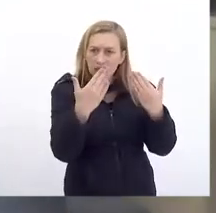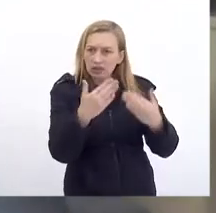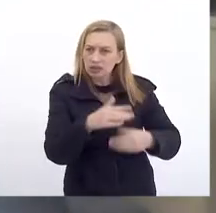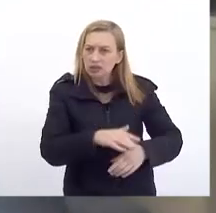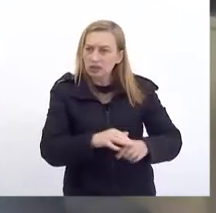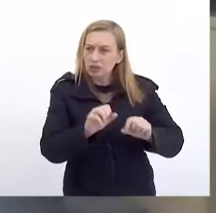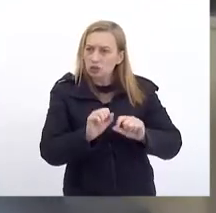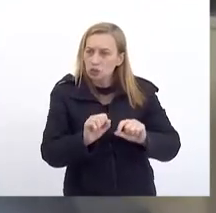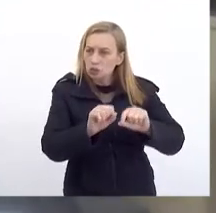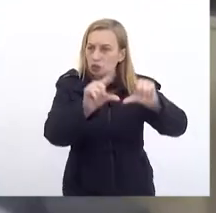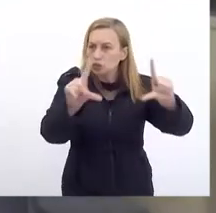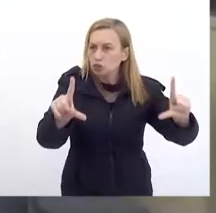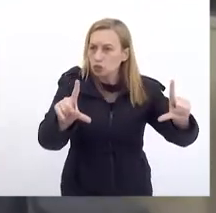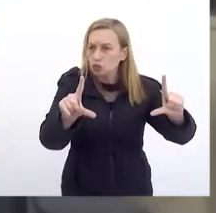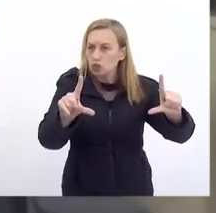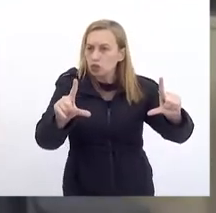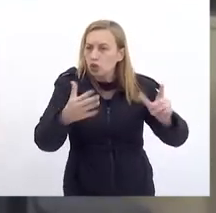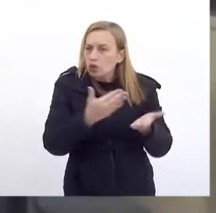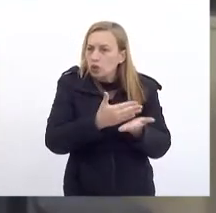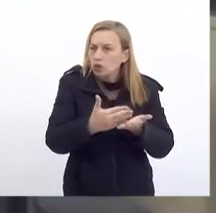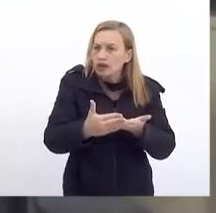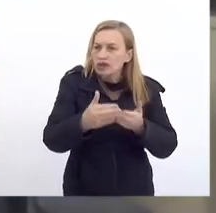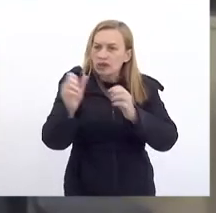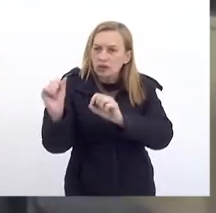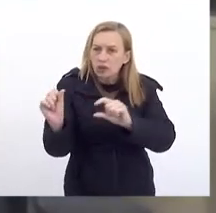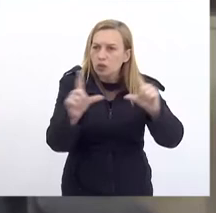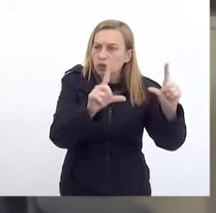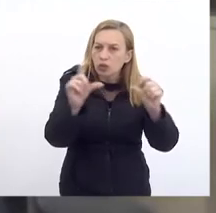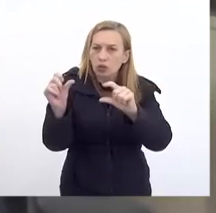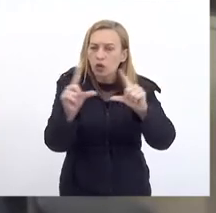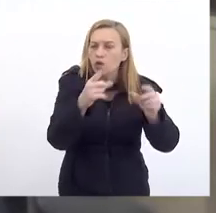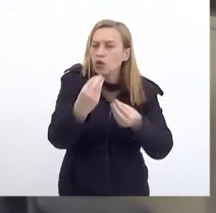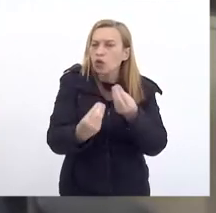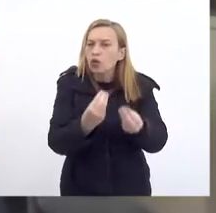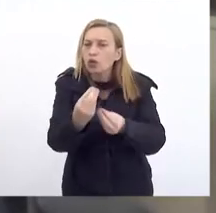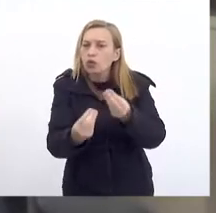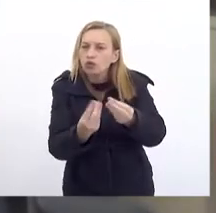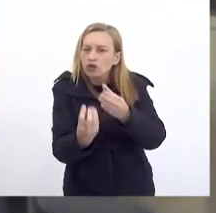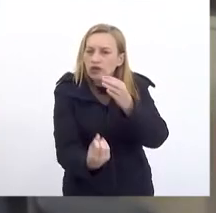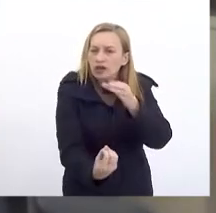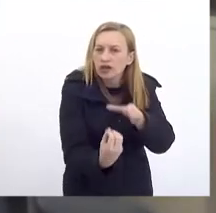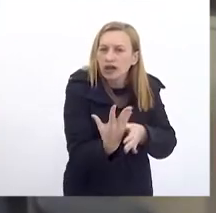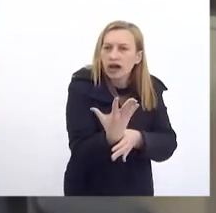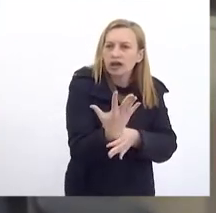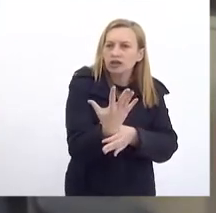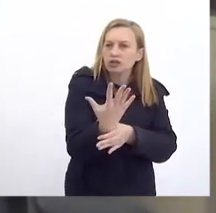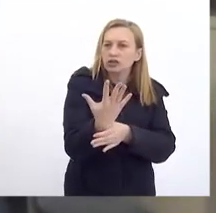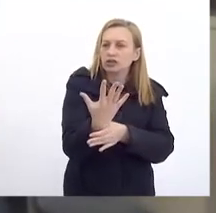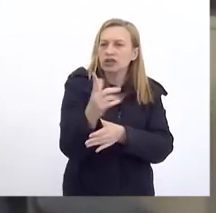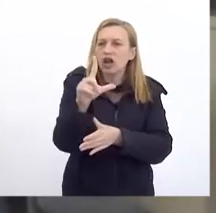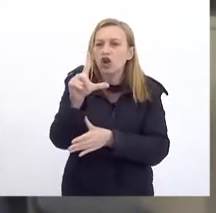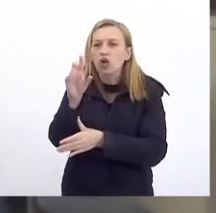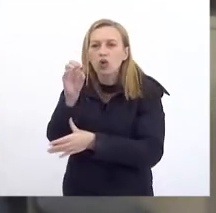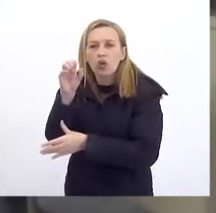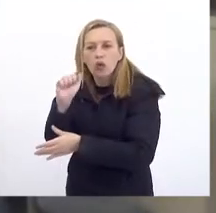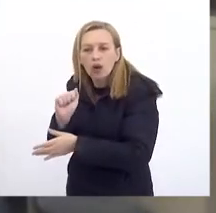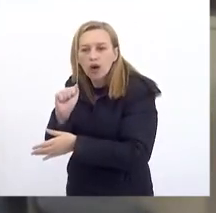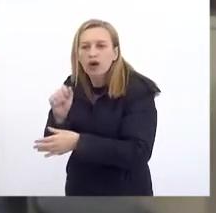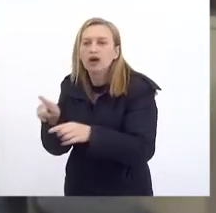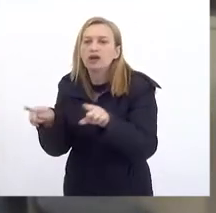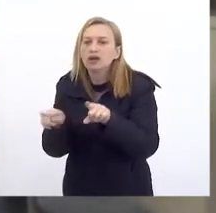A gente começa apresentando Como foi feita a construção Da LOA e do